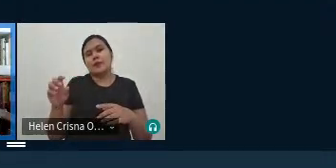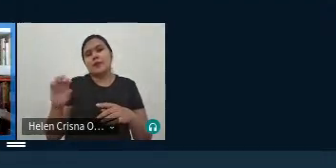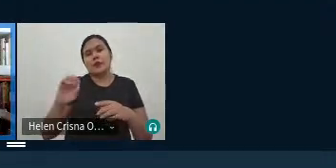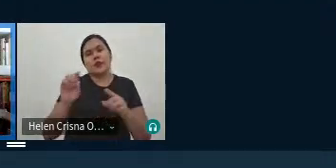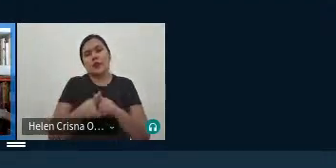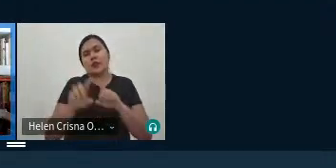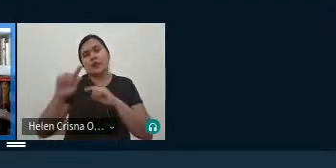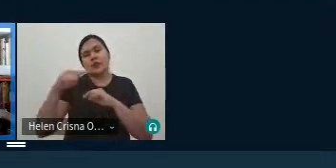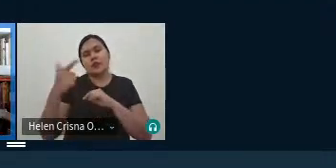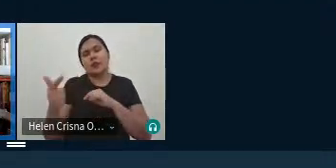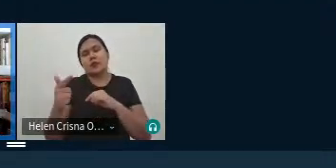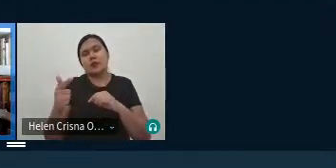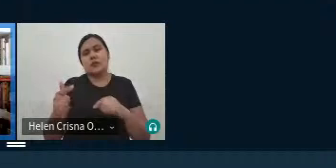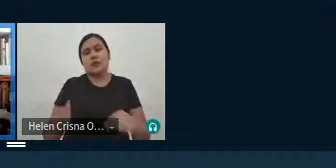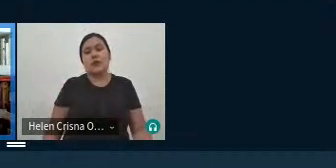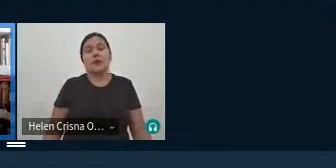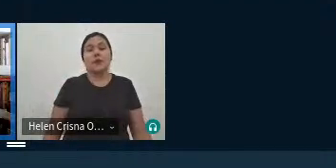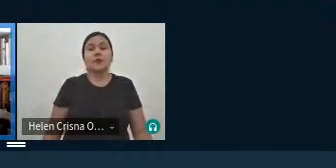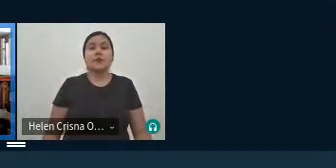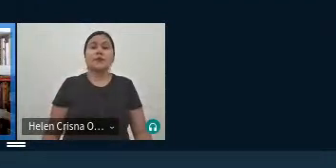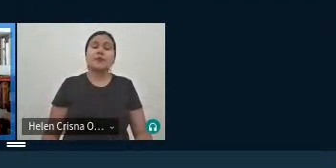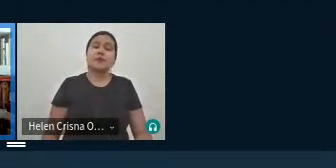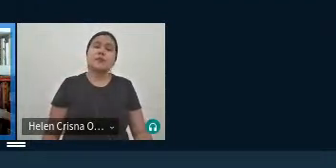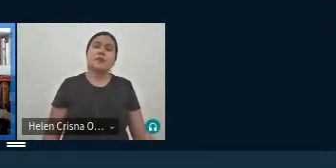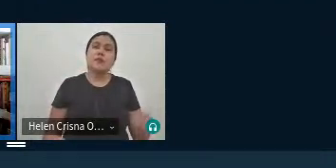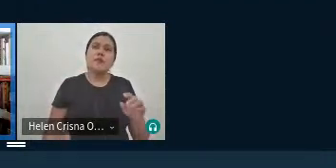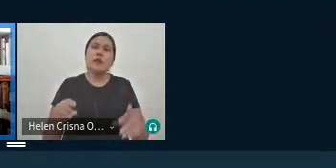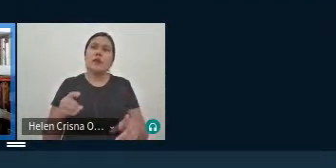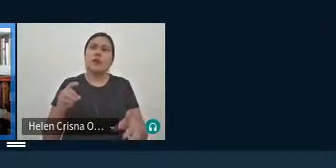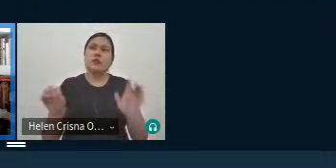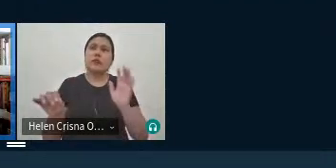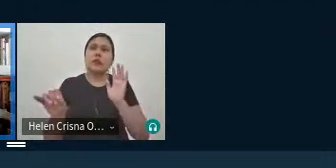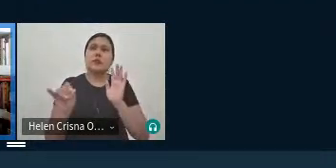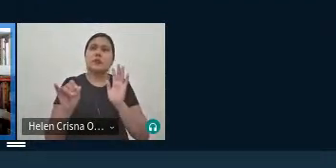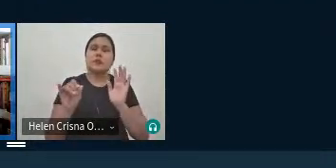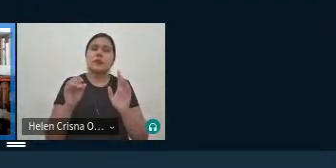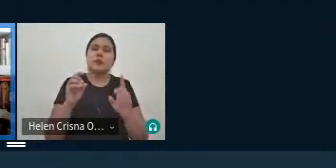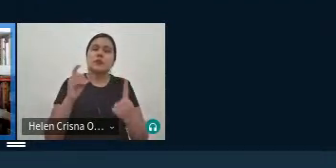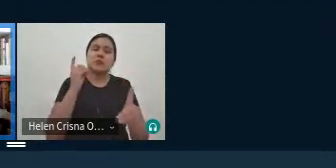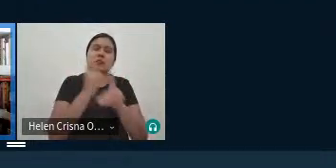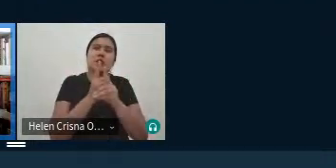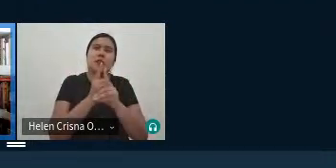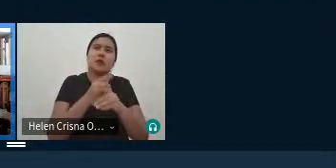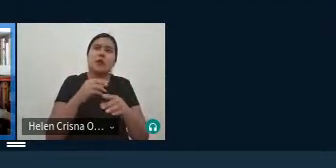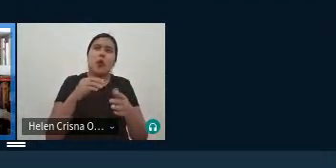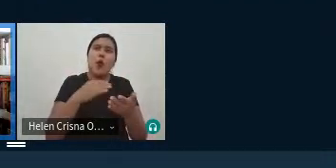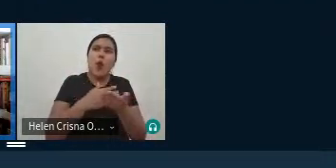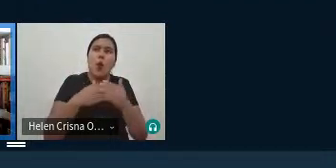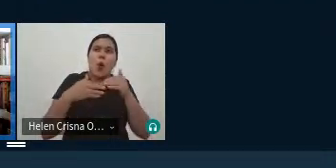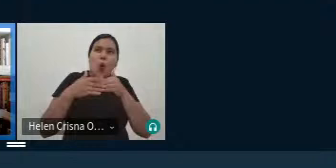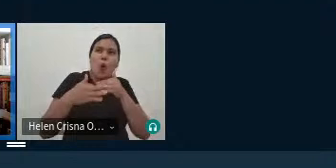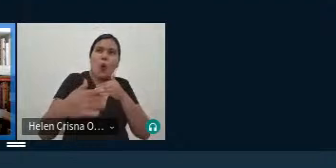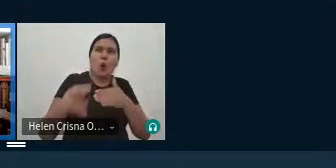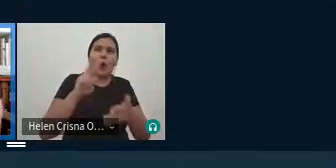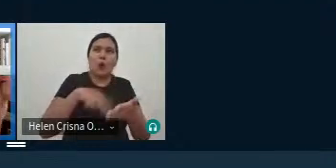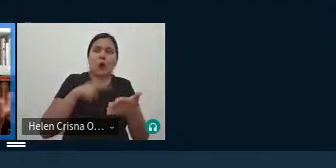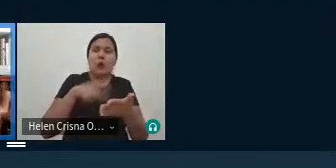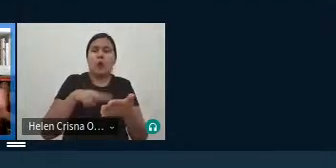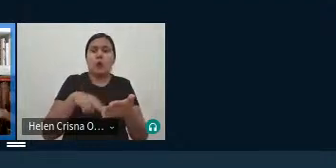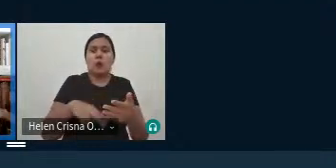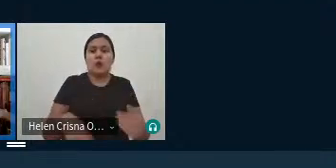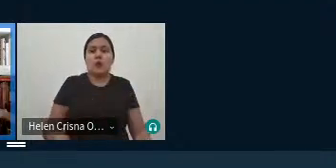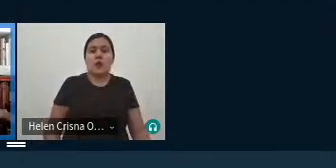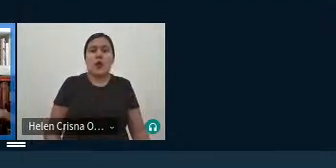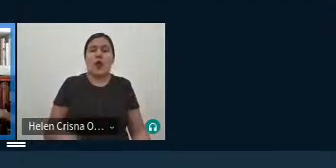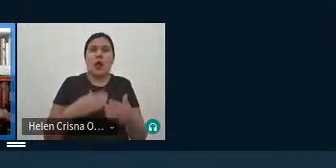nós acabamos nos identificando com certeza né durante a leitura que ela parte